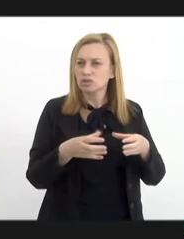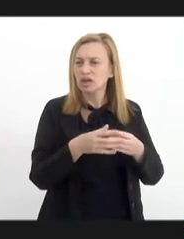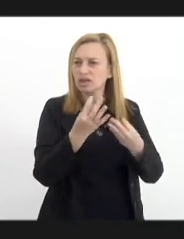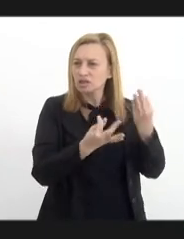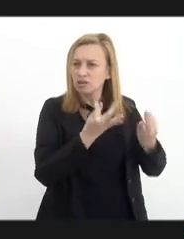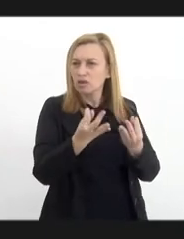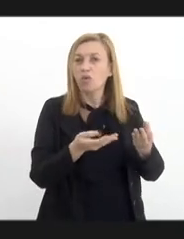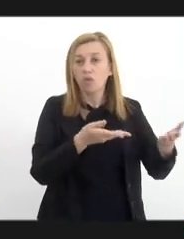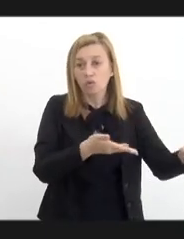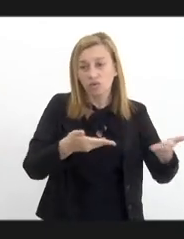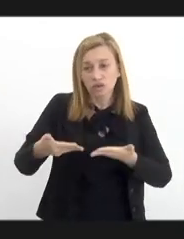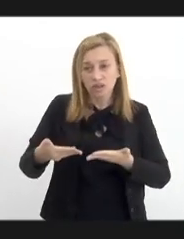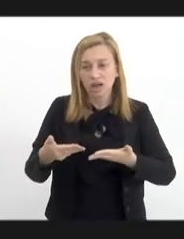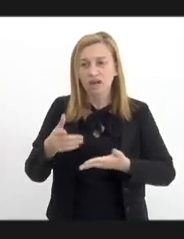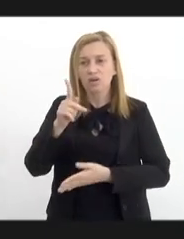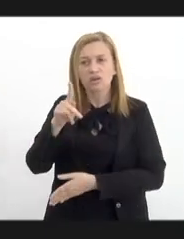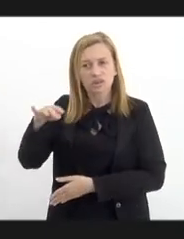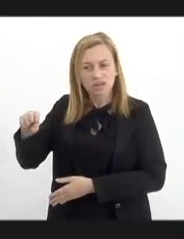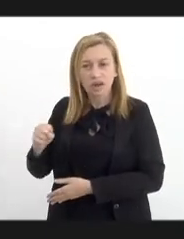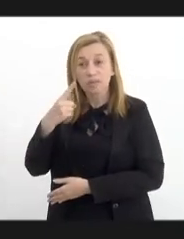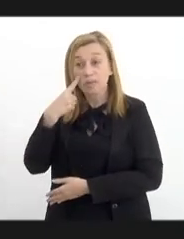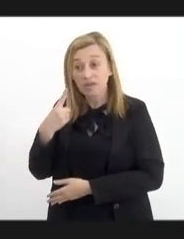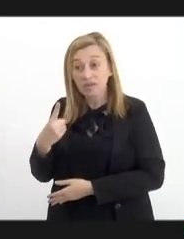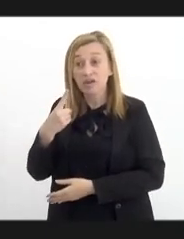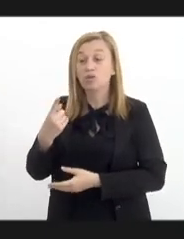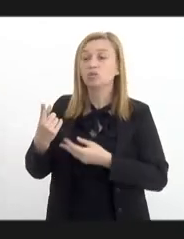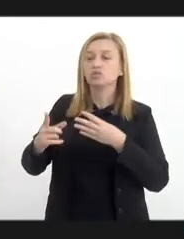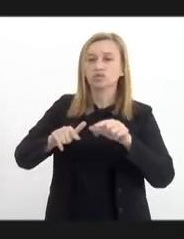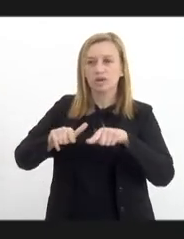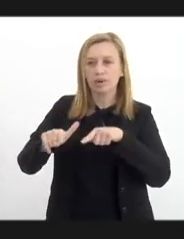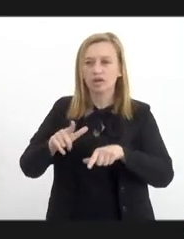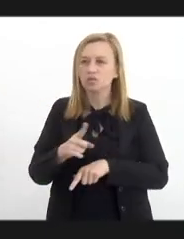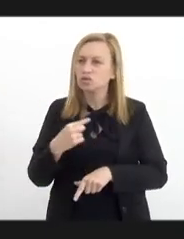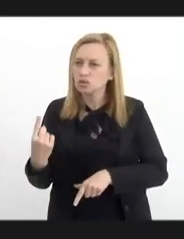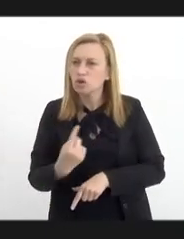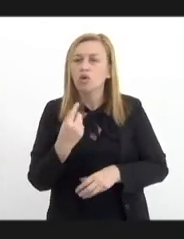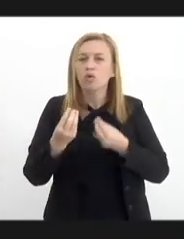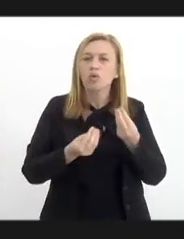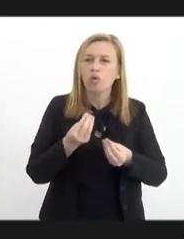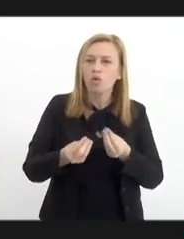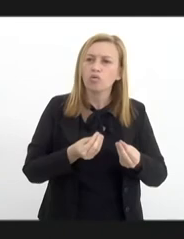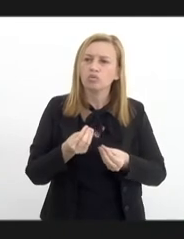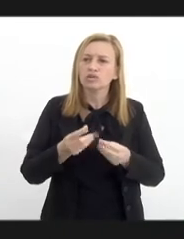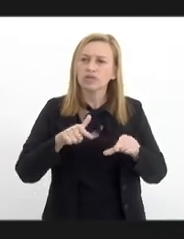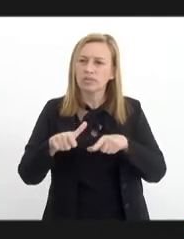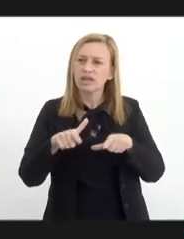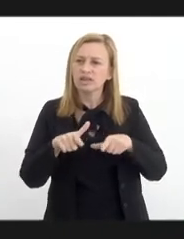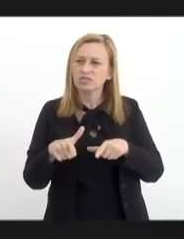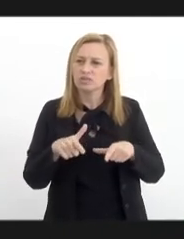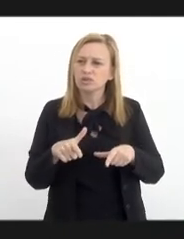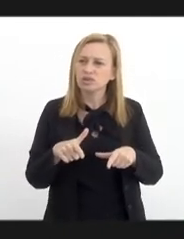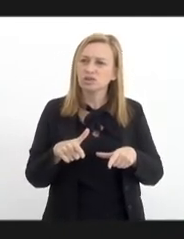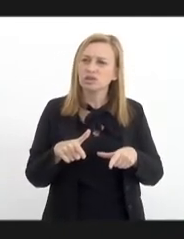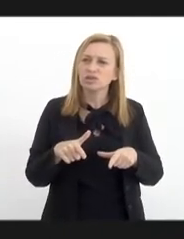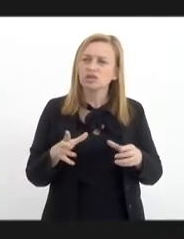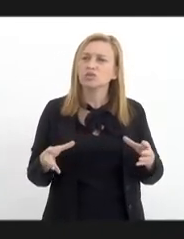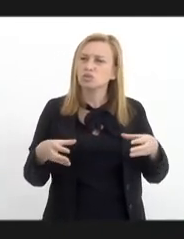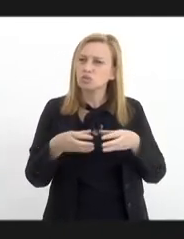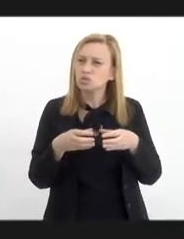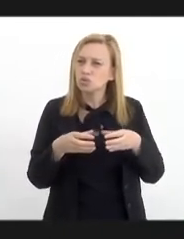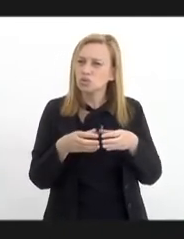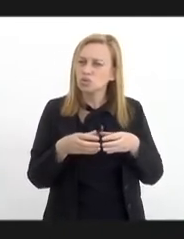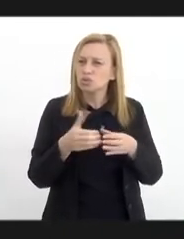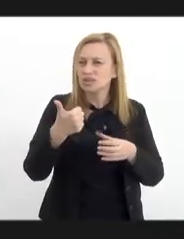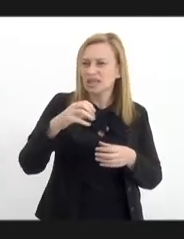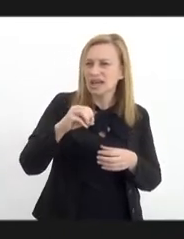convidar vocês para visitar os CAPS, para poder ver como é o nosso trabalho, a gente funcionou mais ou menos com uma equipe às vezes de